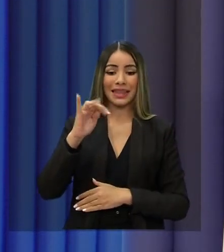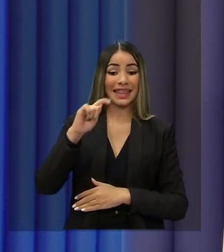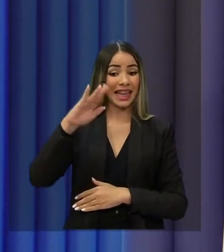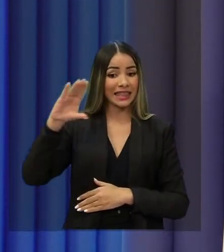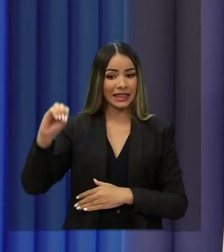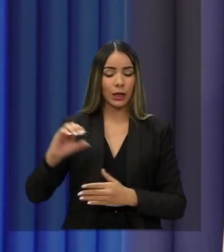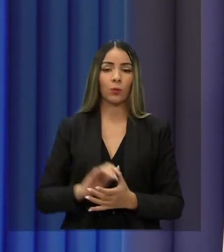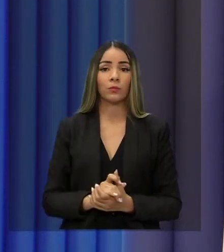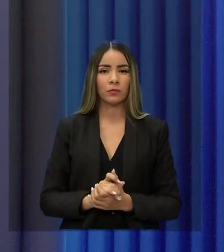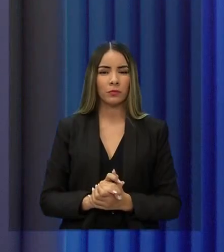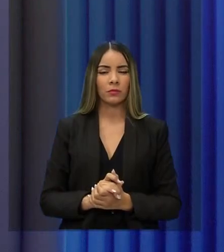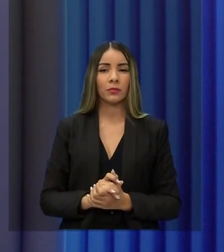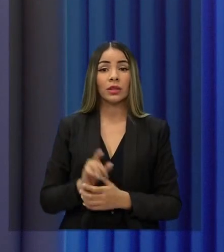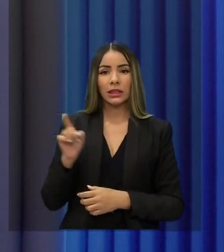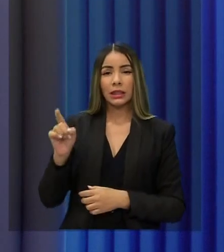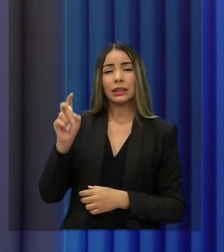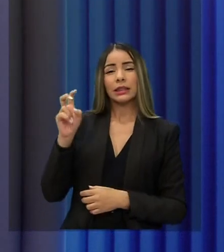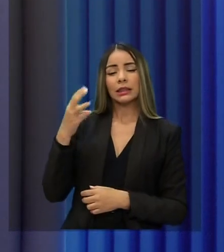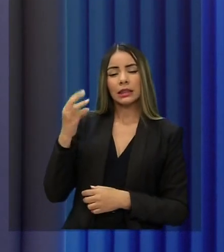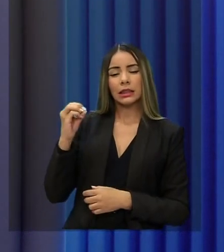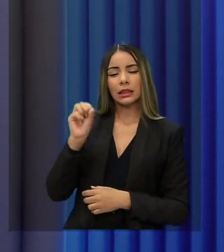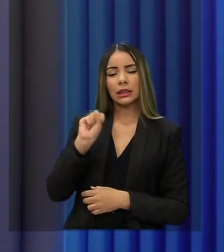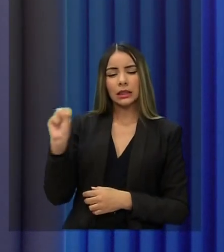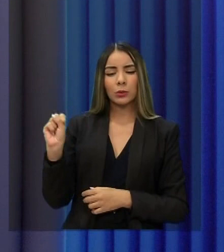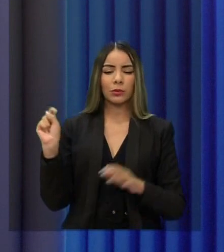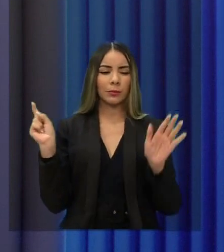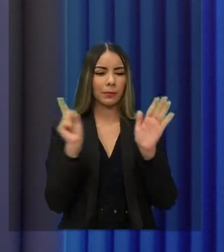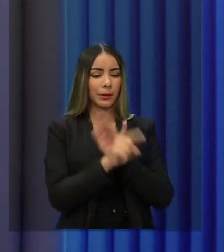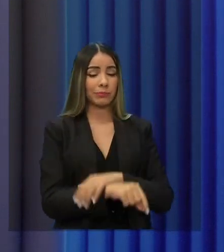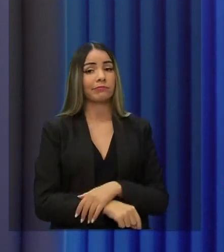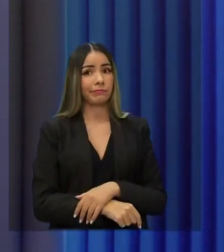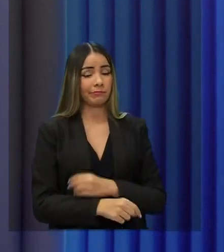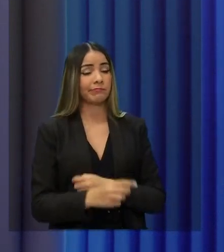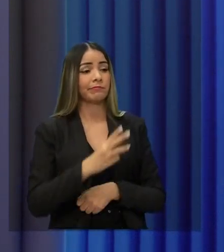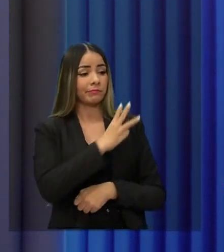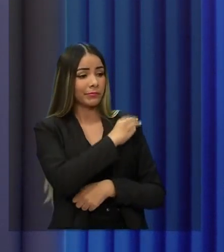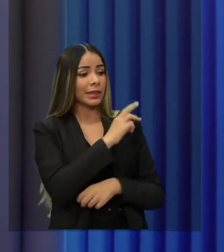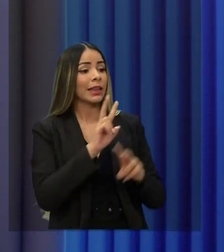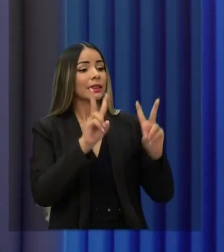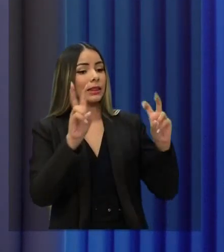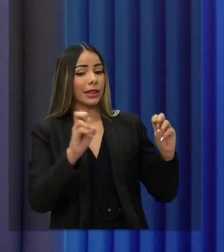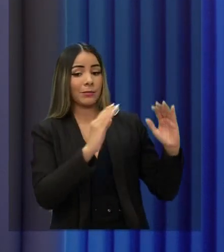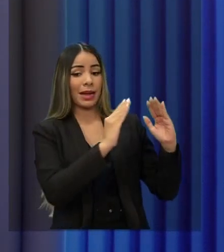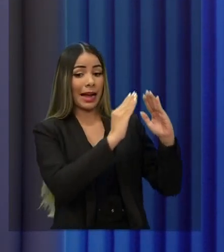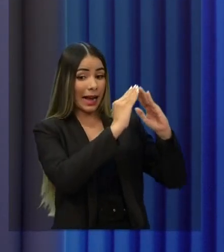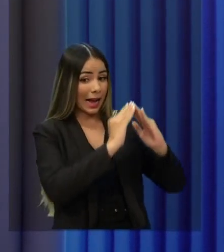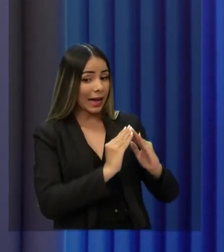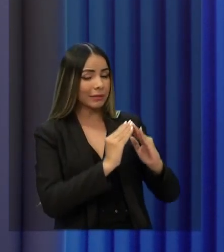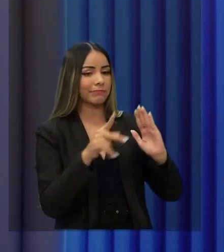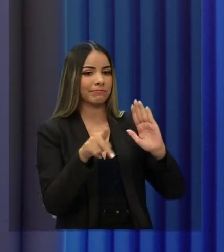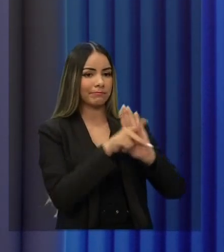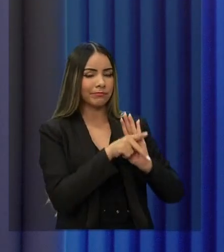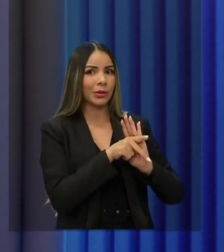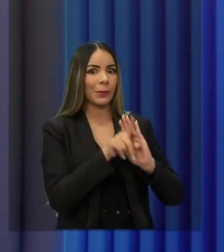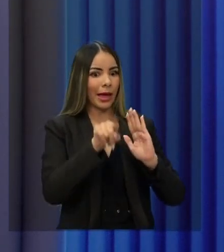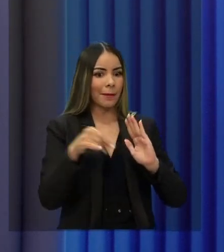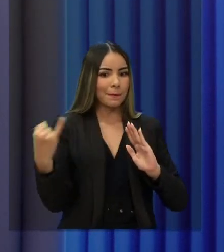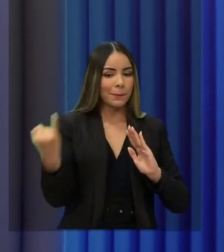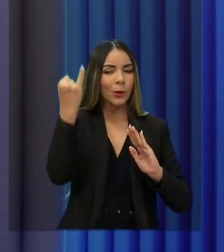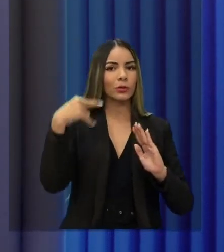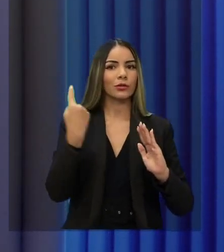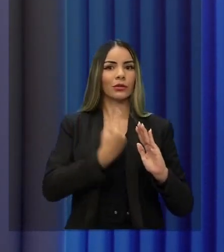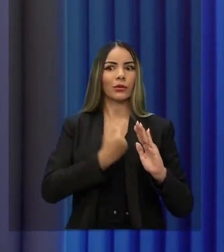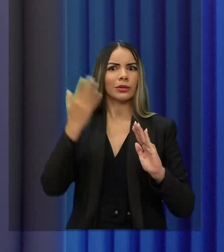segundos para a pergunta. Candidato Elmano, tocando de novo no tema Habitação, é muito importante que a gente entenda que é